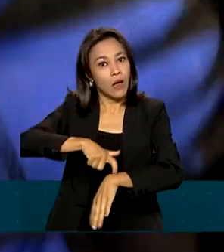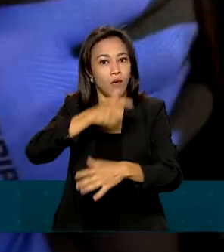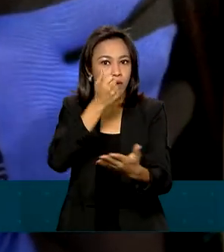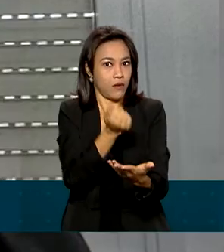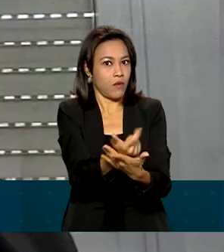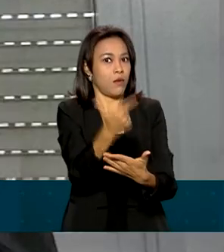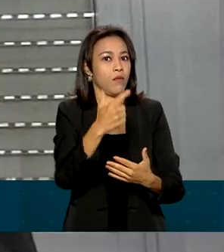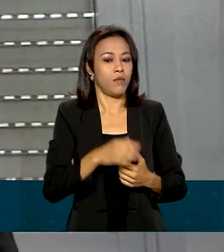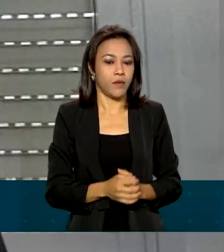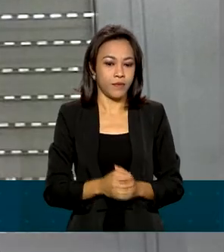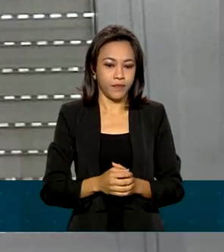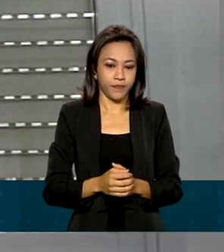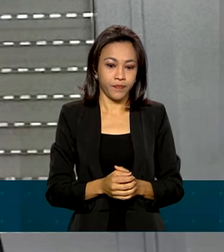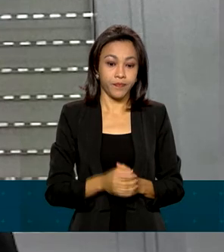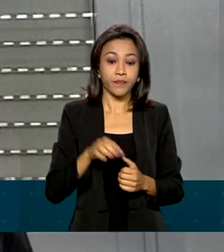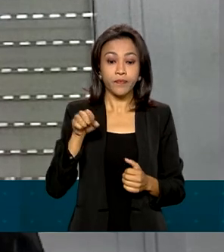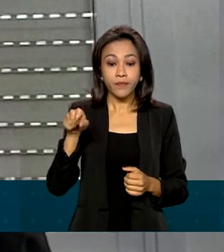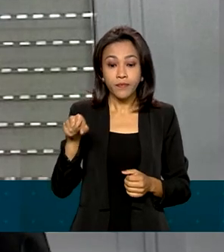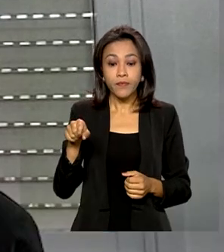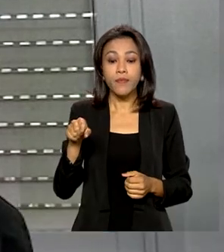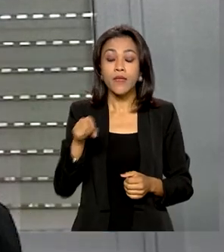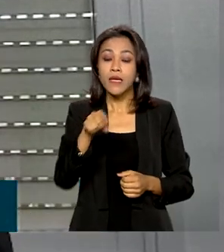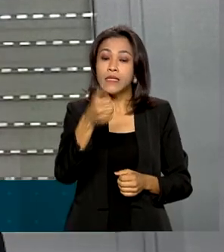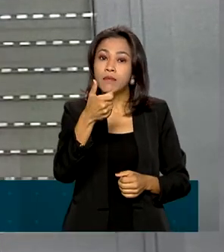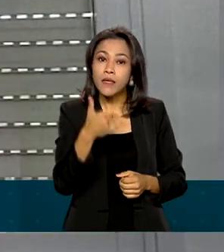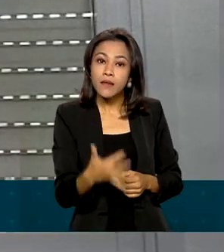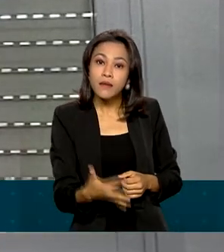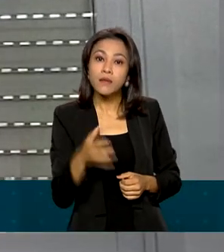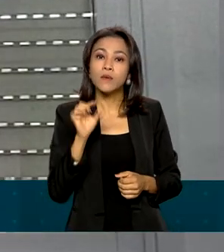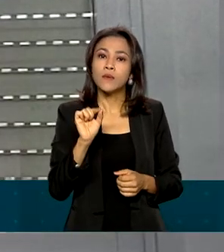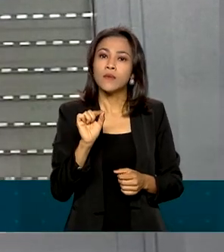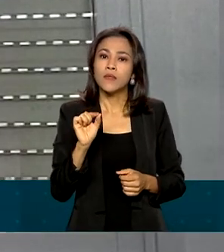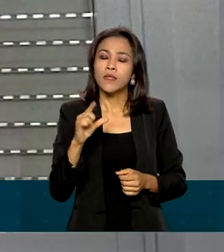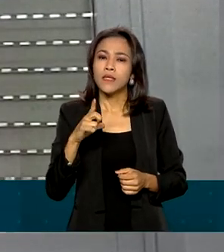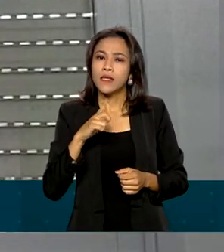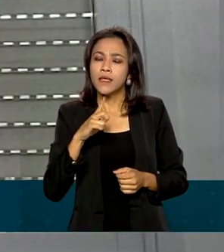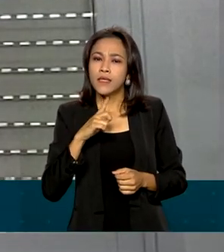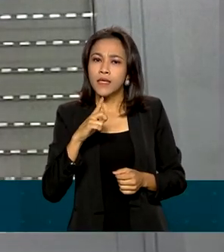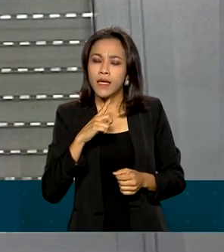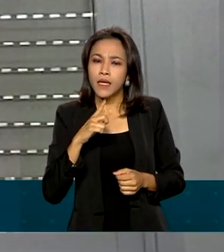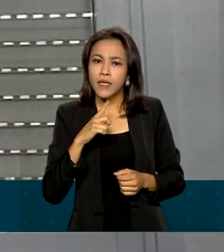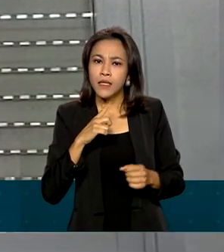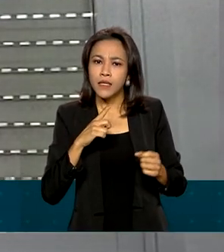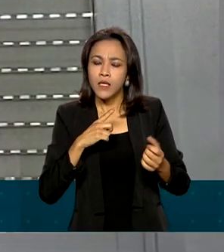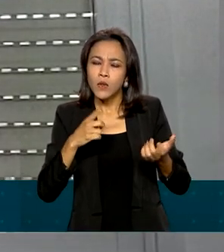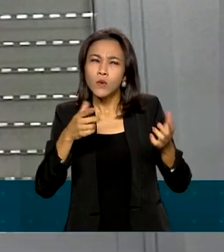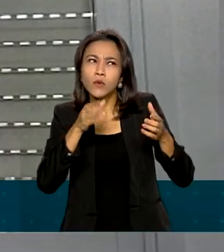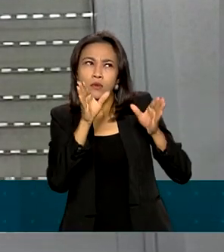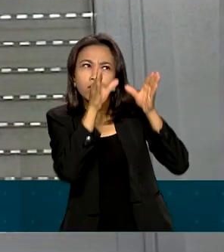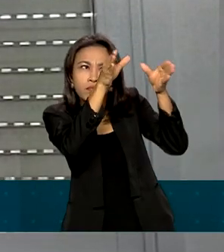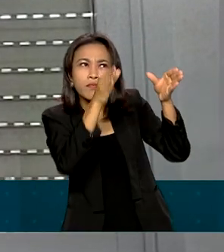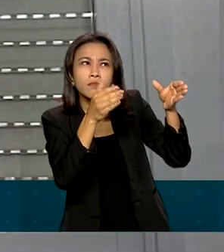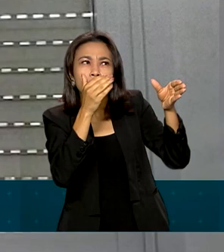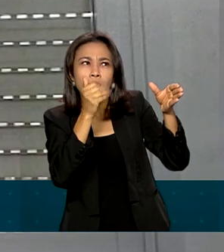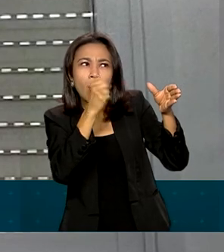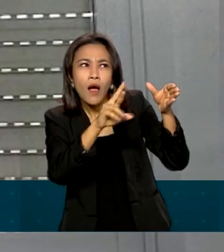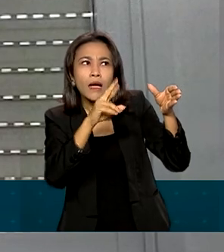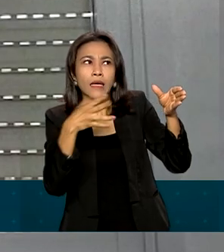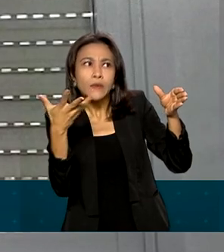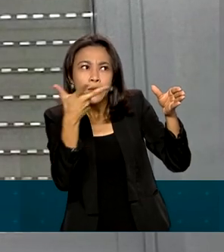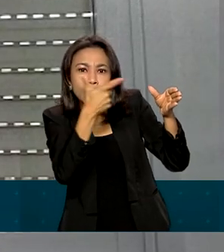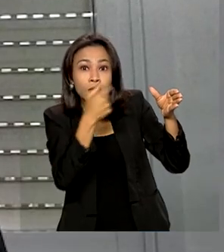da compra. O selo Procel, que indica os equipamentos mais eficientes, e também a